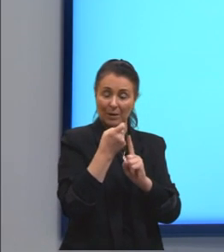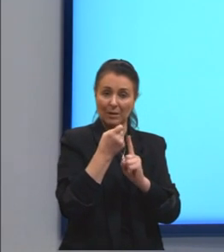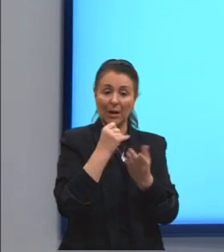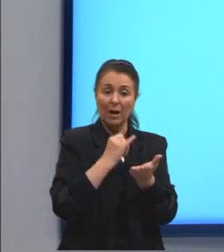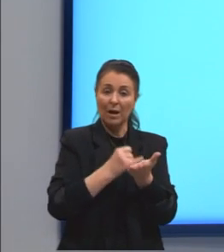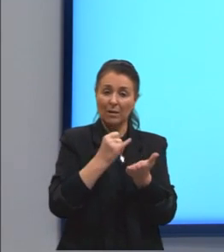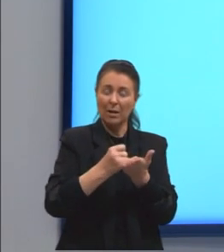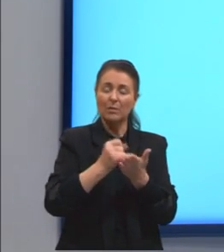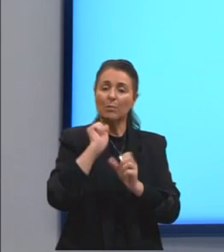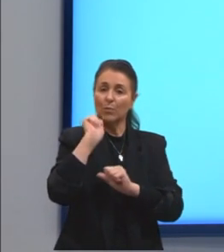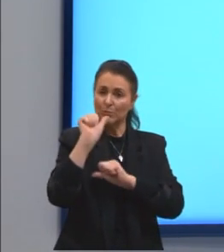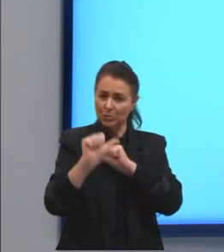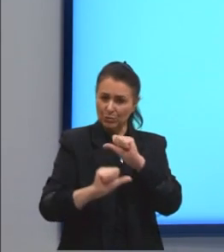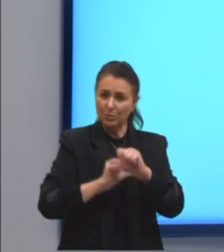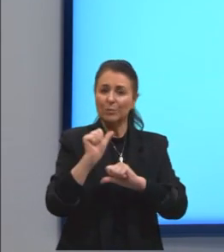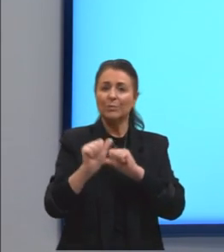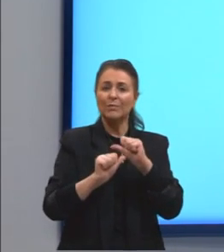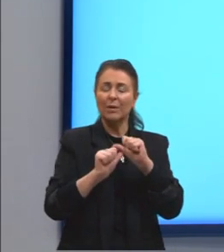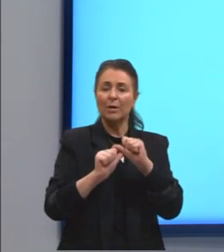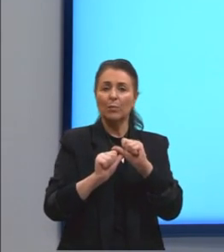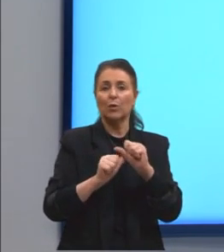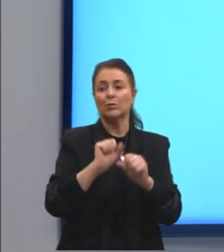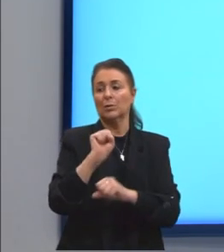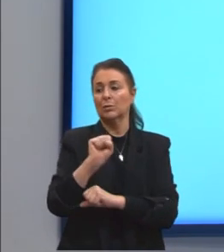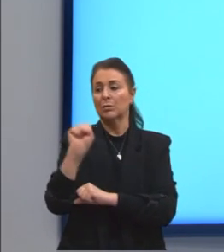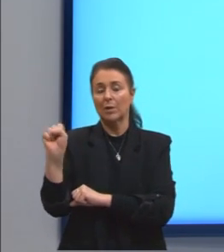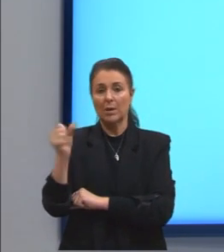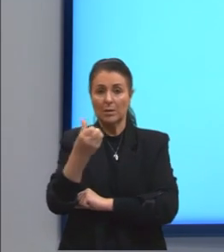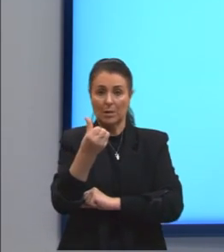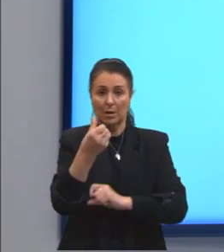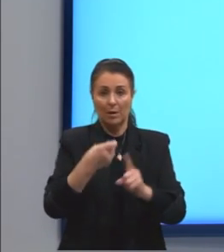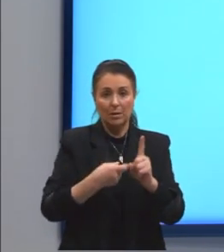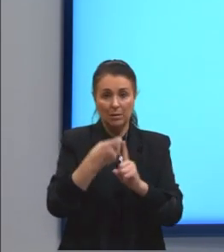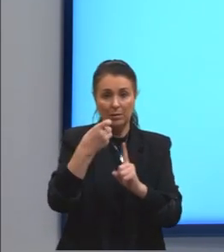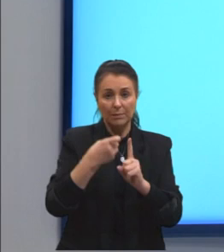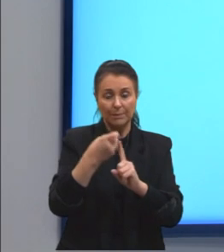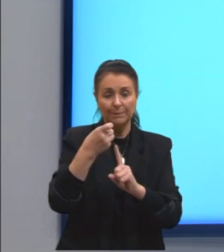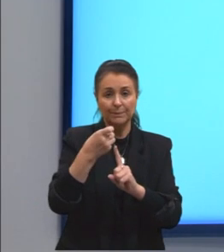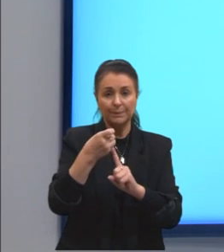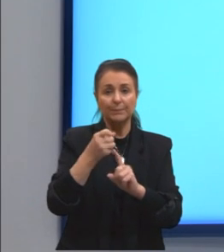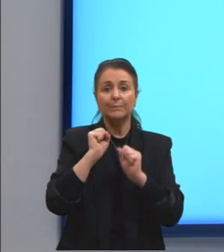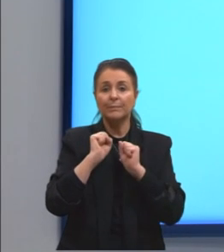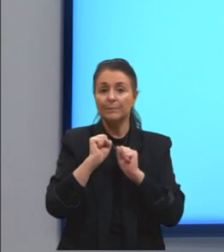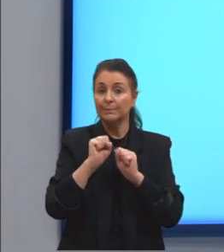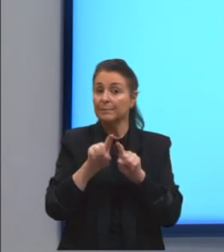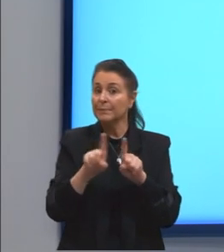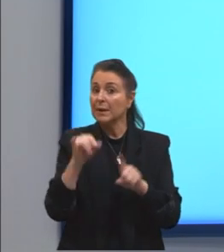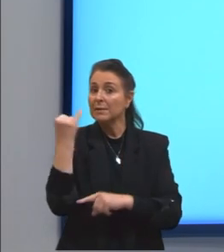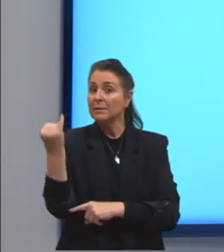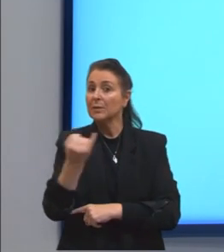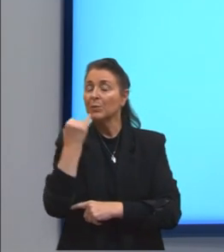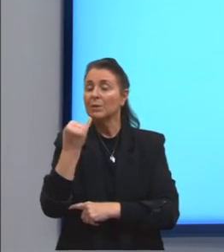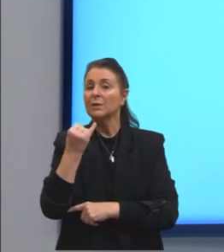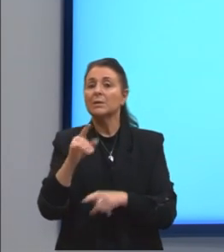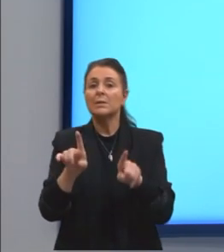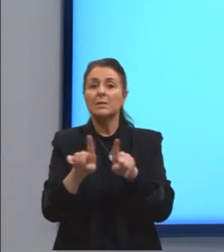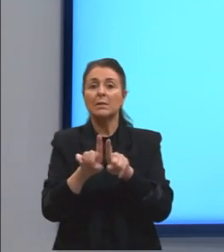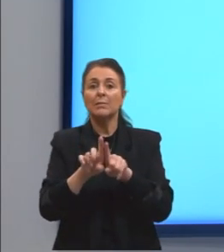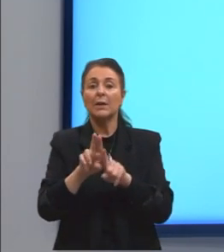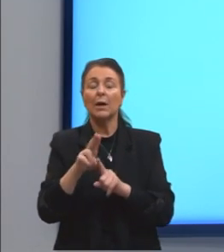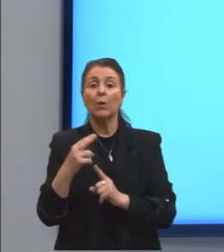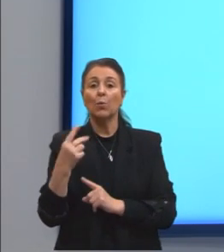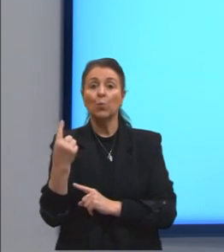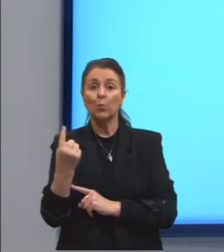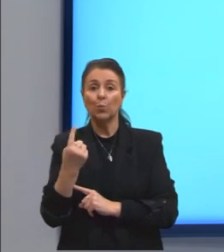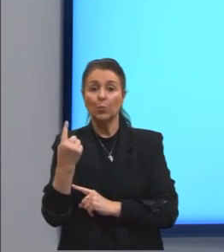Pode ser ao mês, pode ser ao semestre. Mas, uma coisa muito importante, nós temos que ter sempre a mesma unidade de